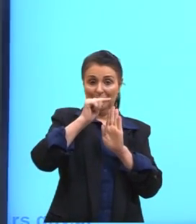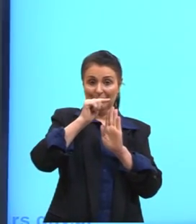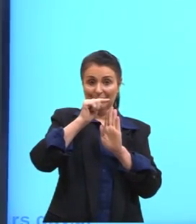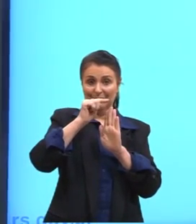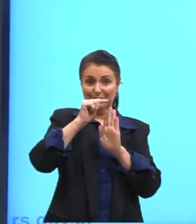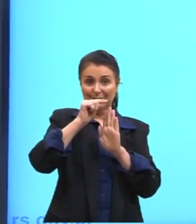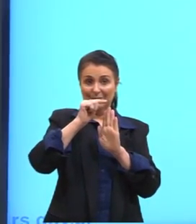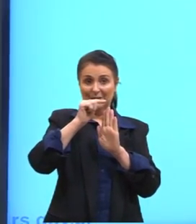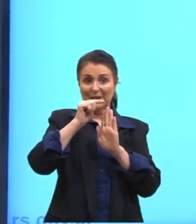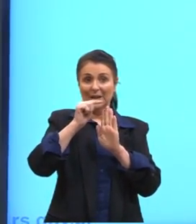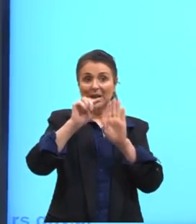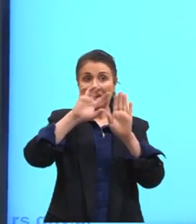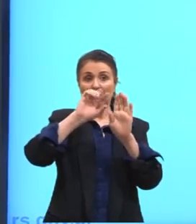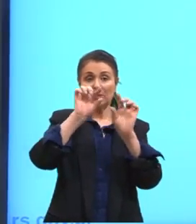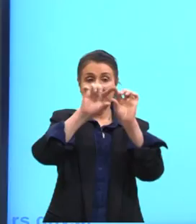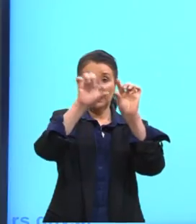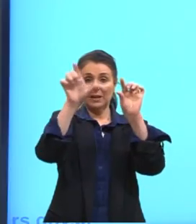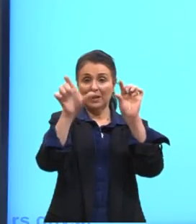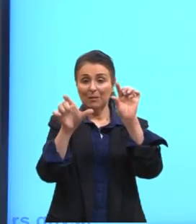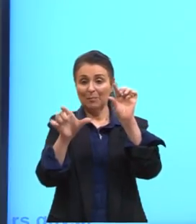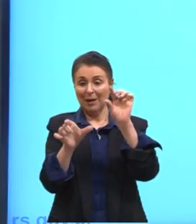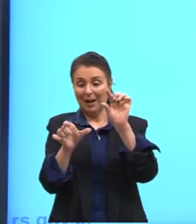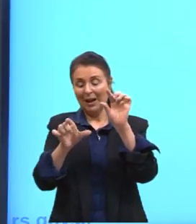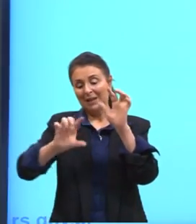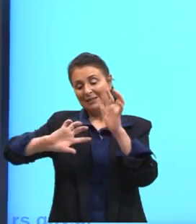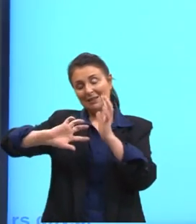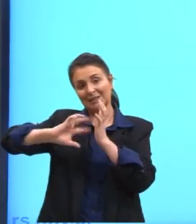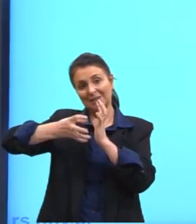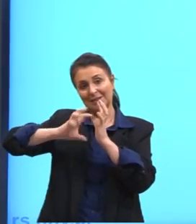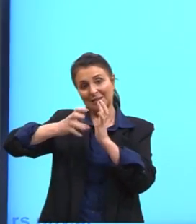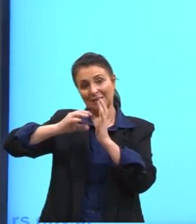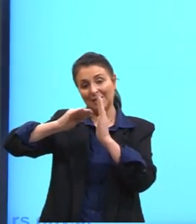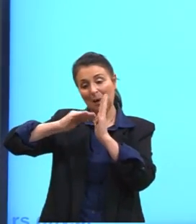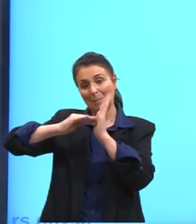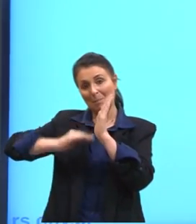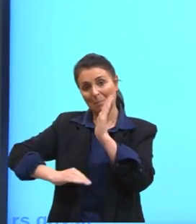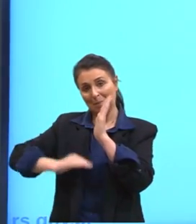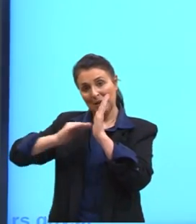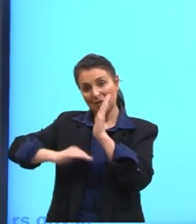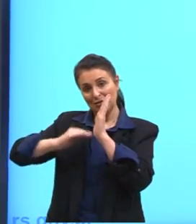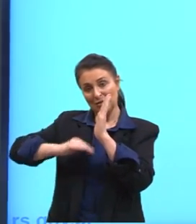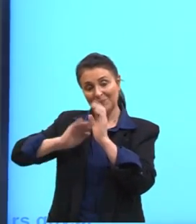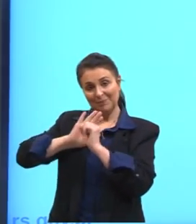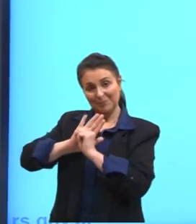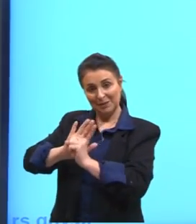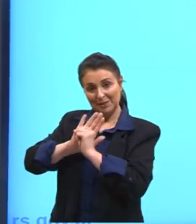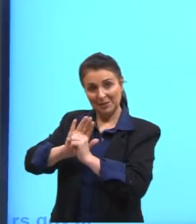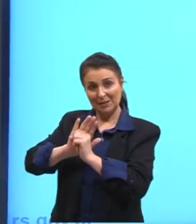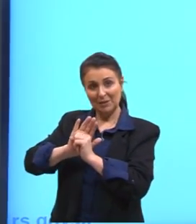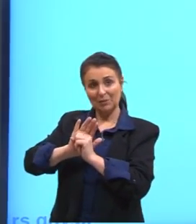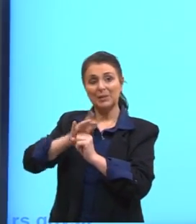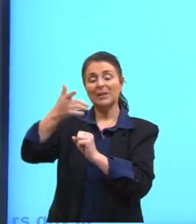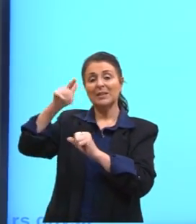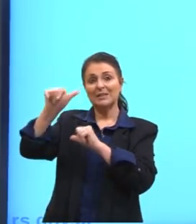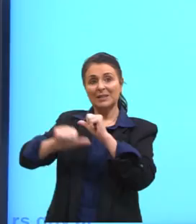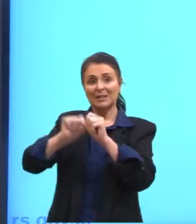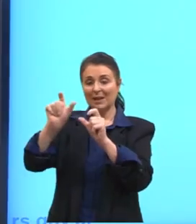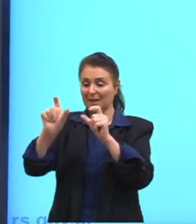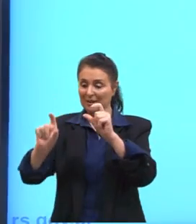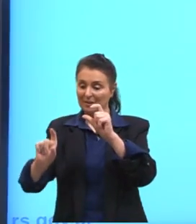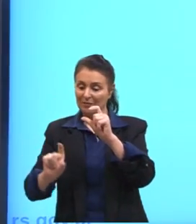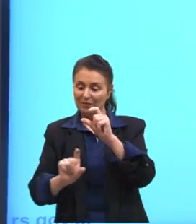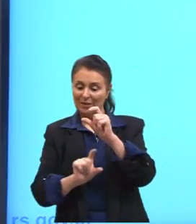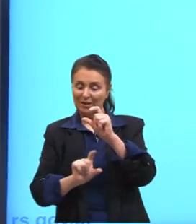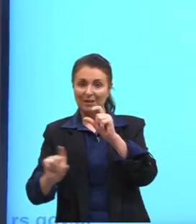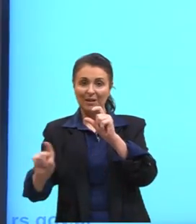já condensa, né? E passa a baixa pressão. E aí, o vapor vem, E se transforma em água de novo.